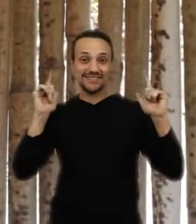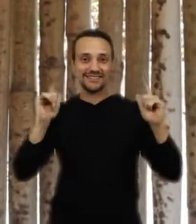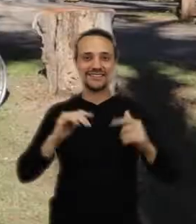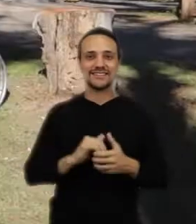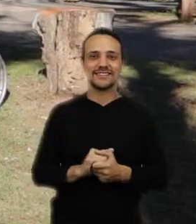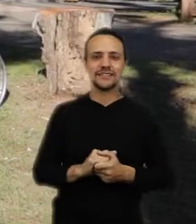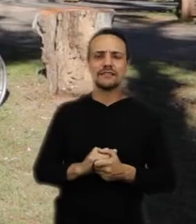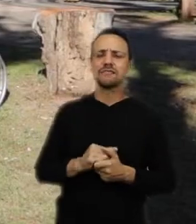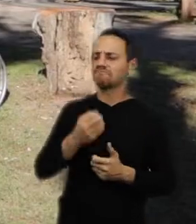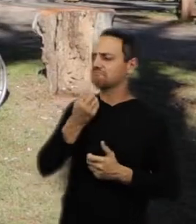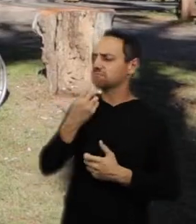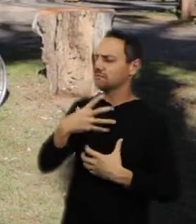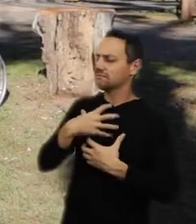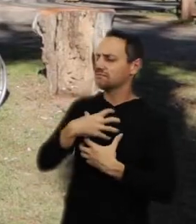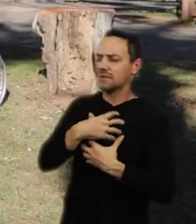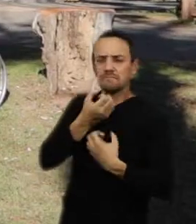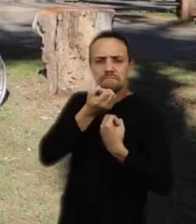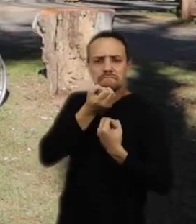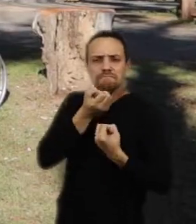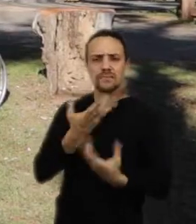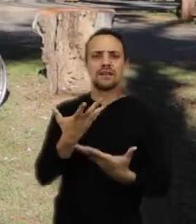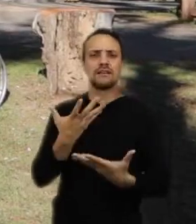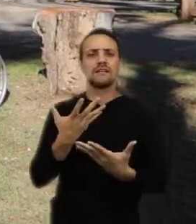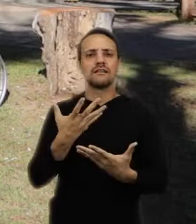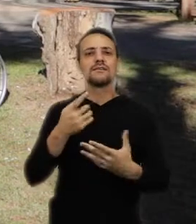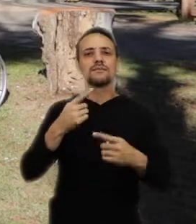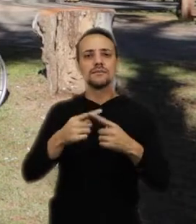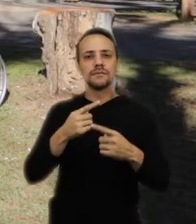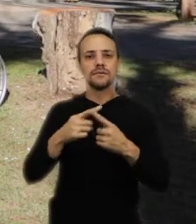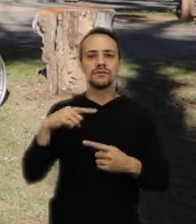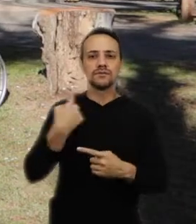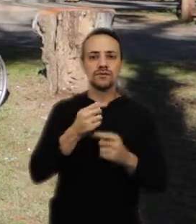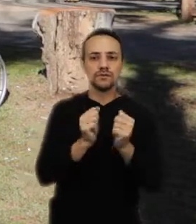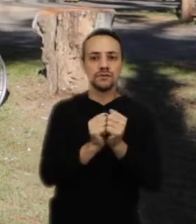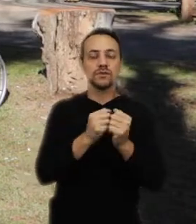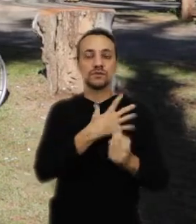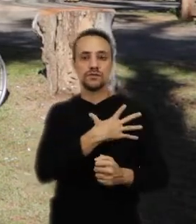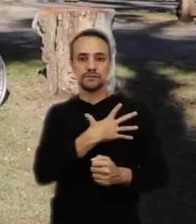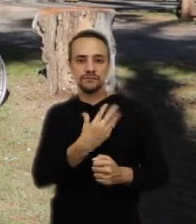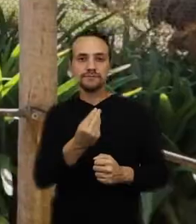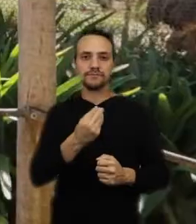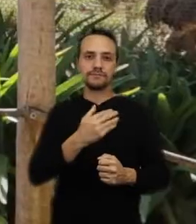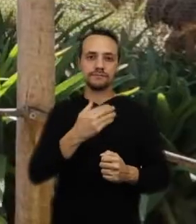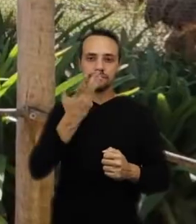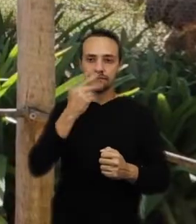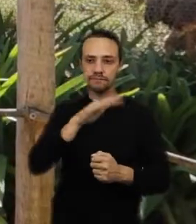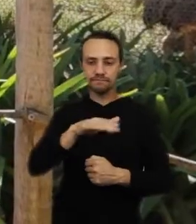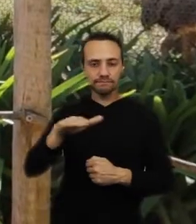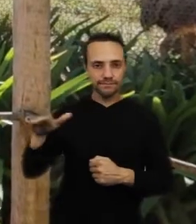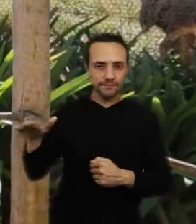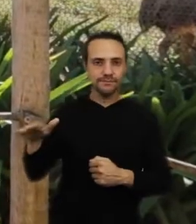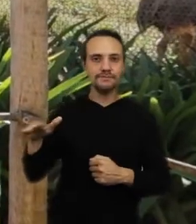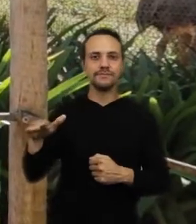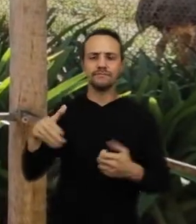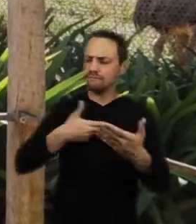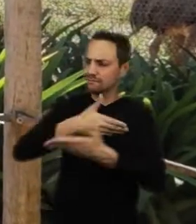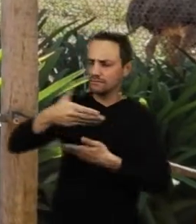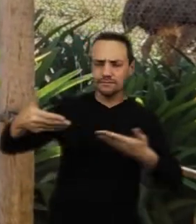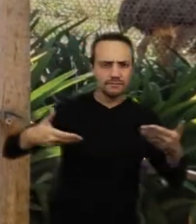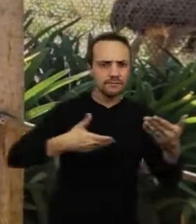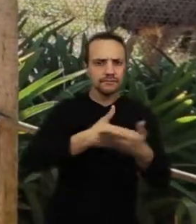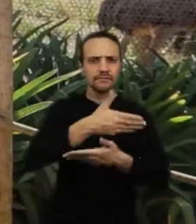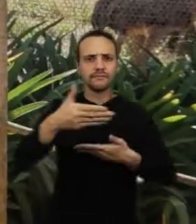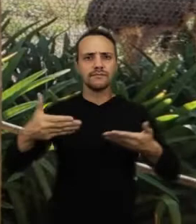muito gratificante, a gente vê, vejo meu filho, vejo as crianças interagindo,